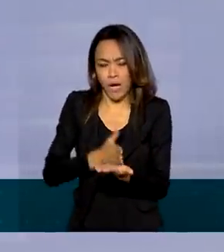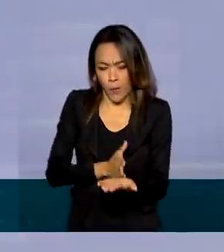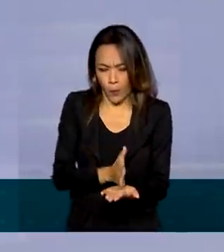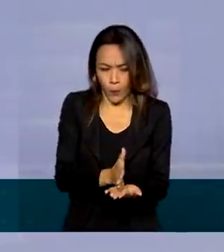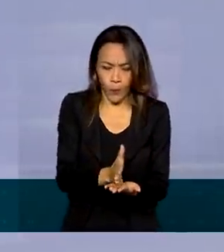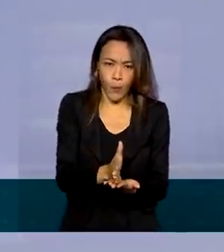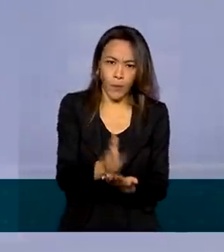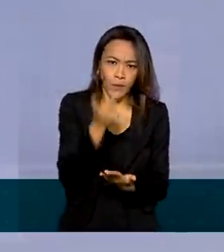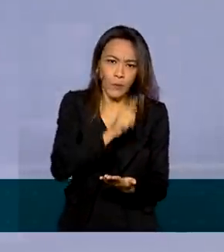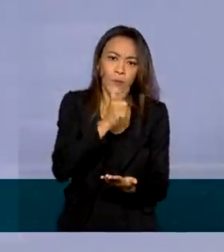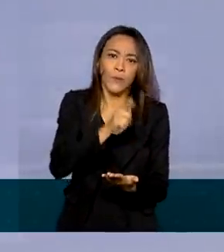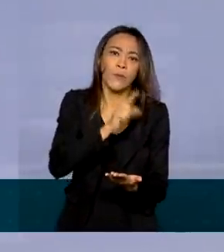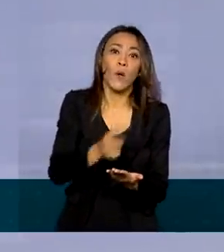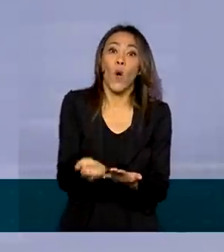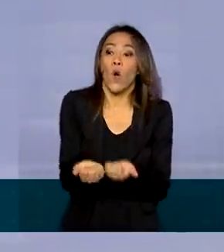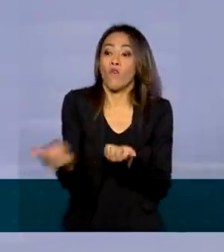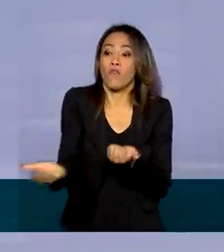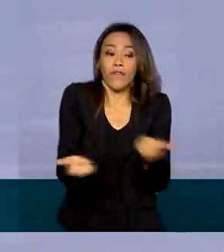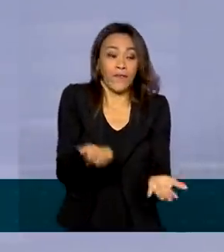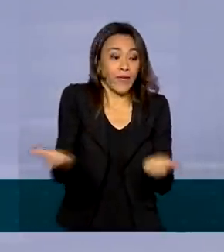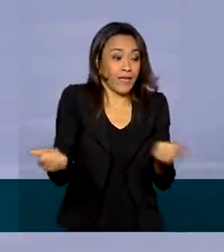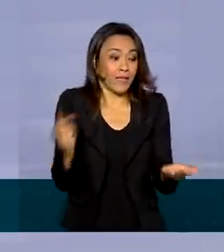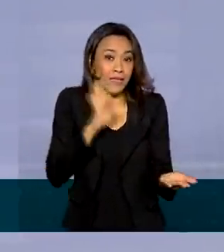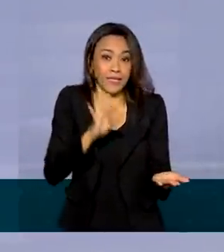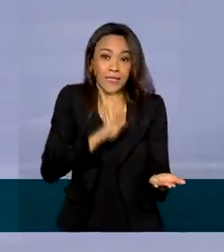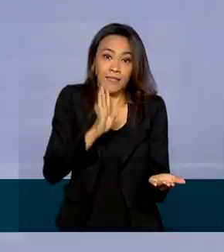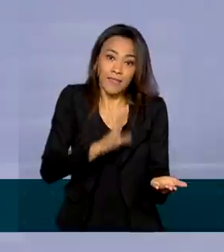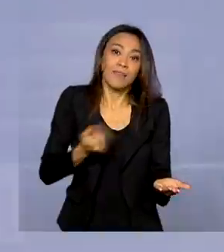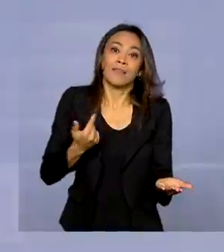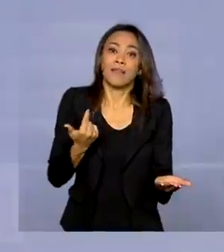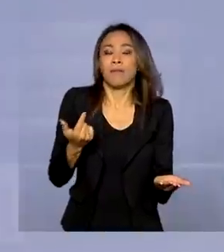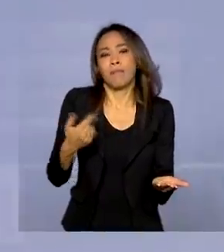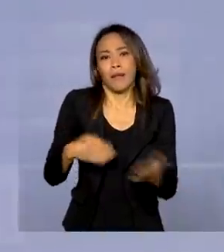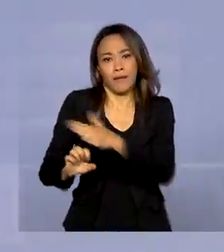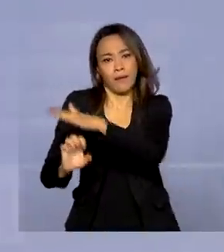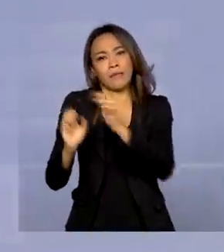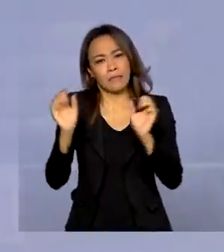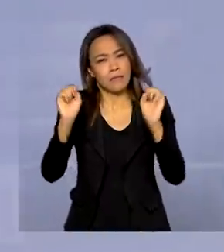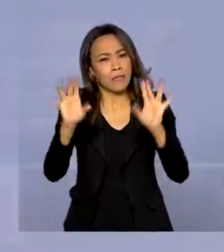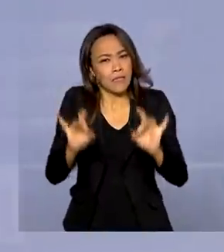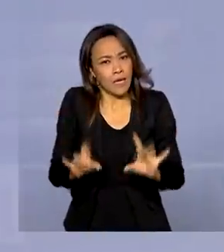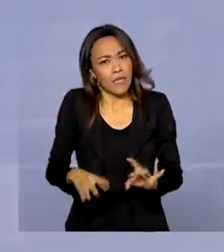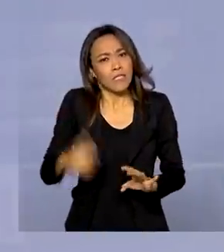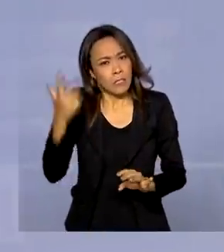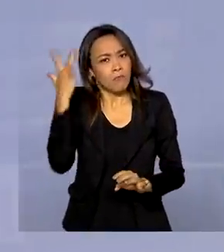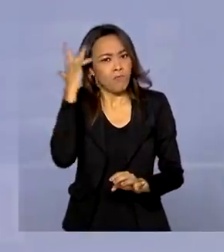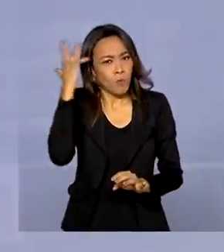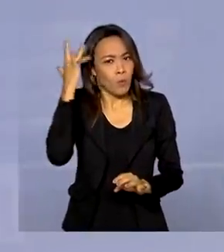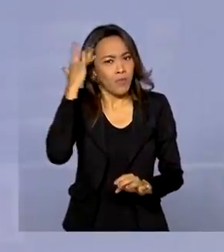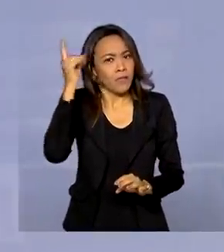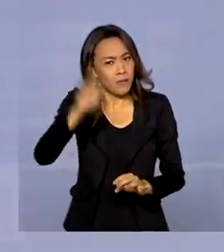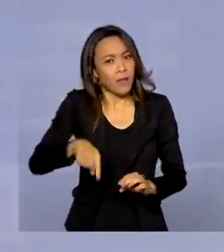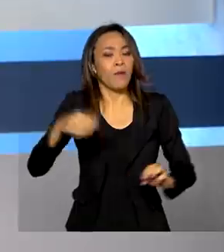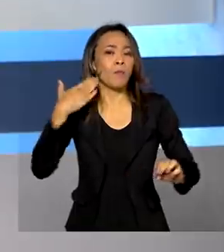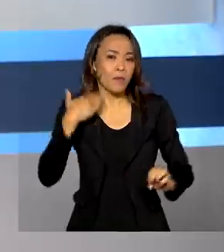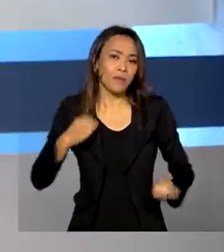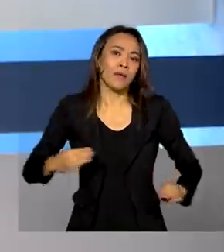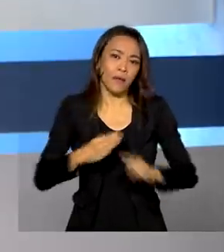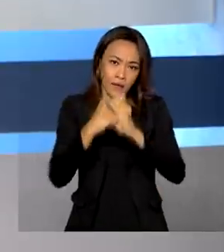jornada, com ofertas bacanas de empresas super especiais e competentes como a Caixa Seguridade.